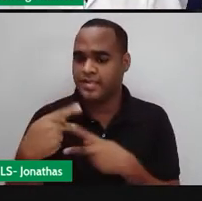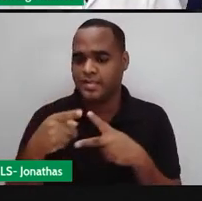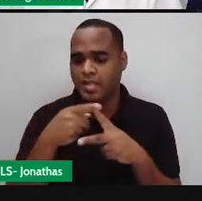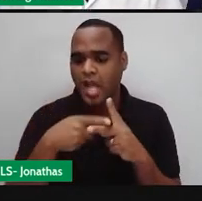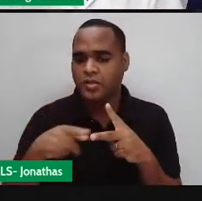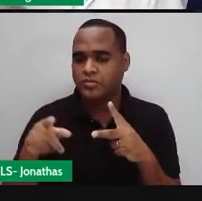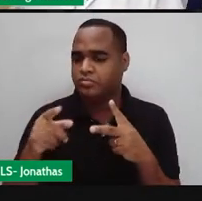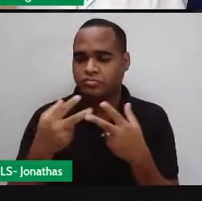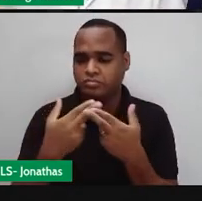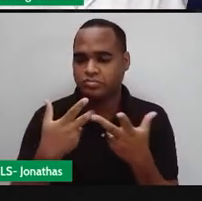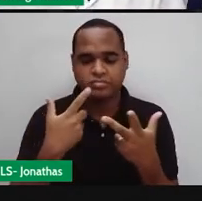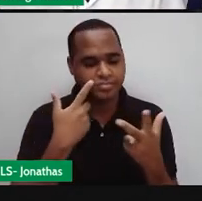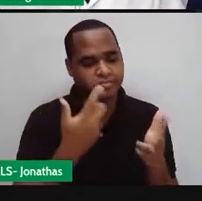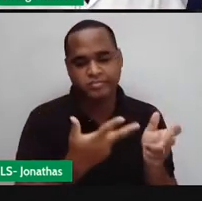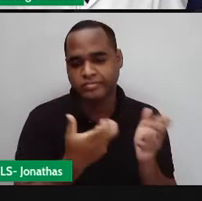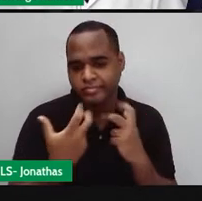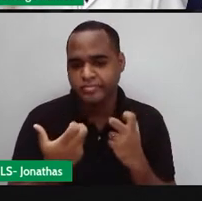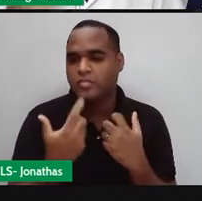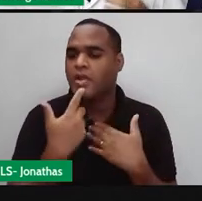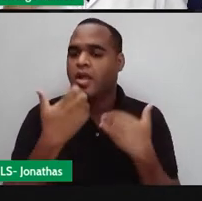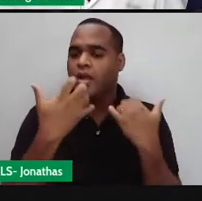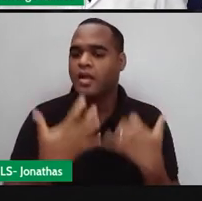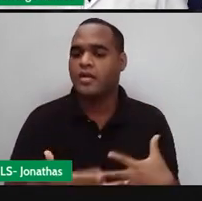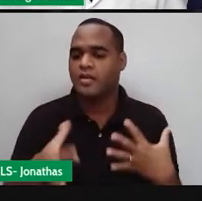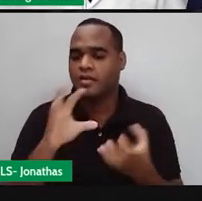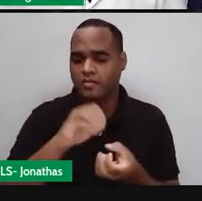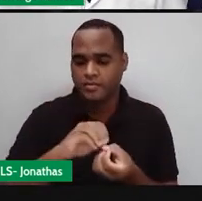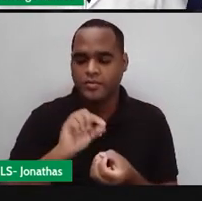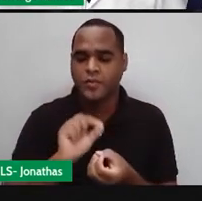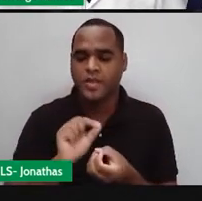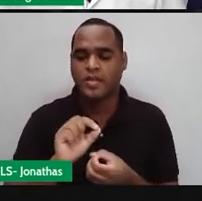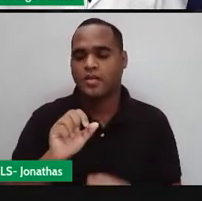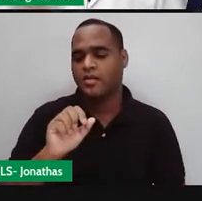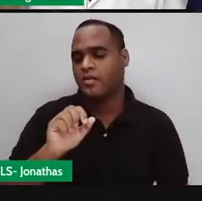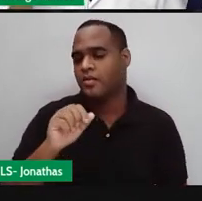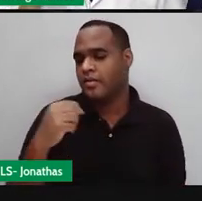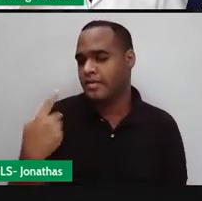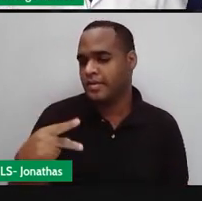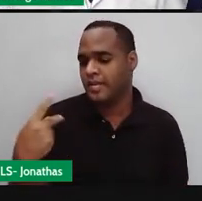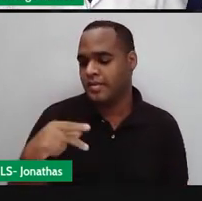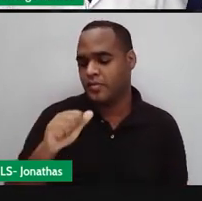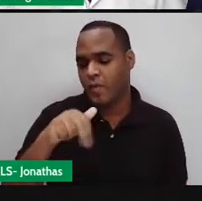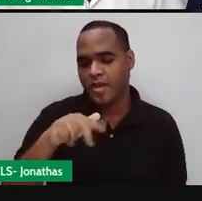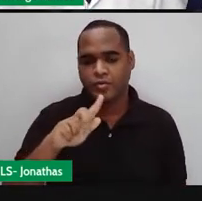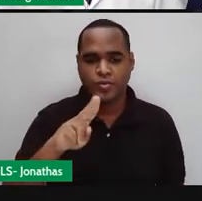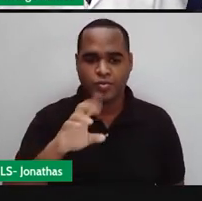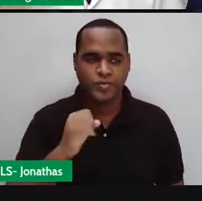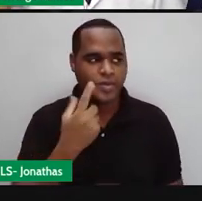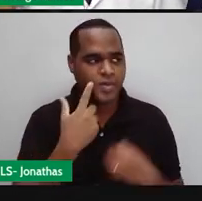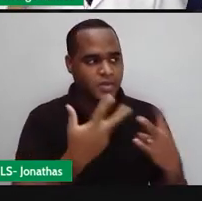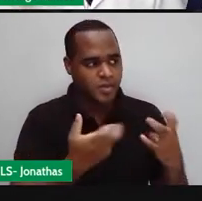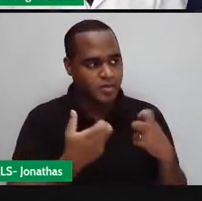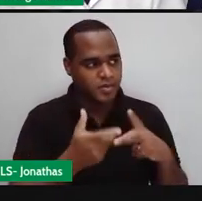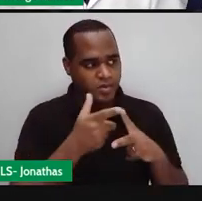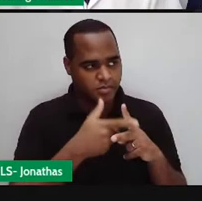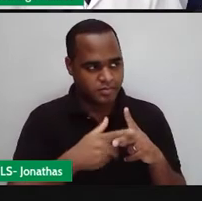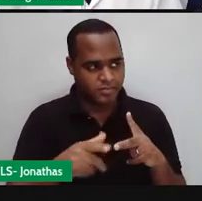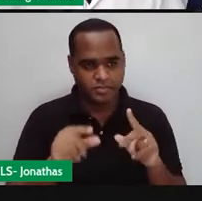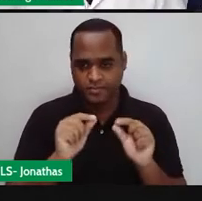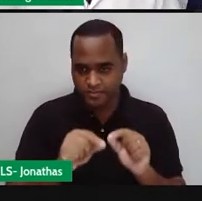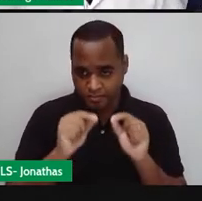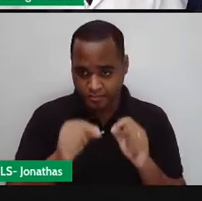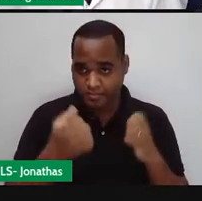identificar o ângulo no polígono, a gente precisa ter uma ideia do que é ângulo primeiro, tá bom? Bom,